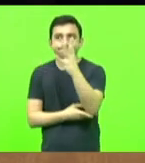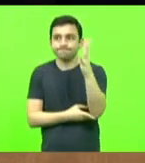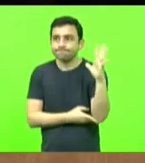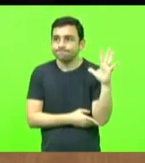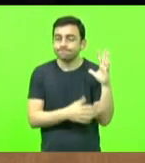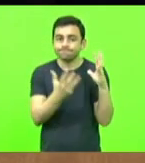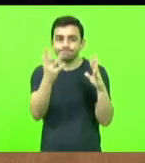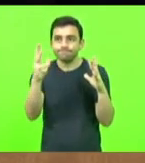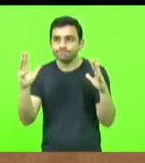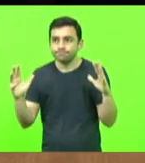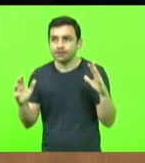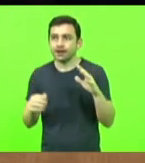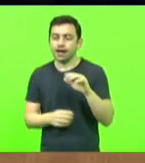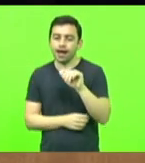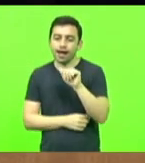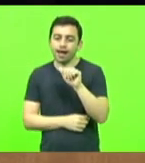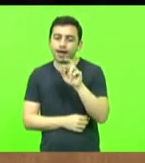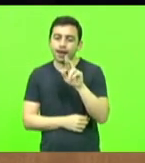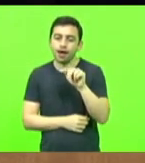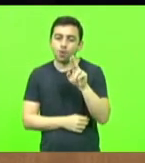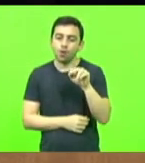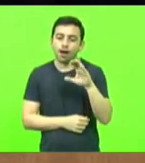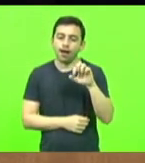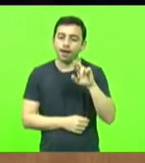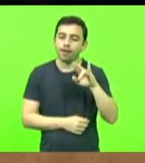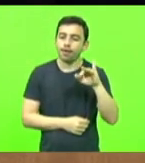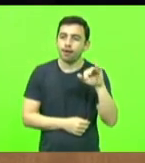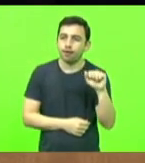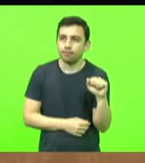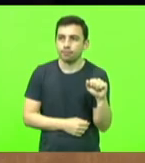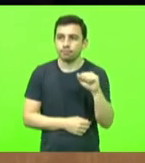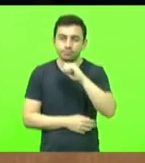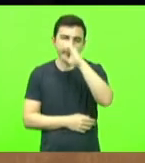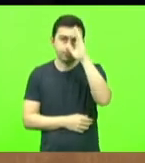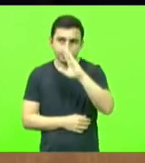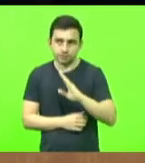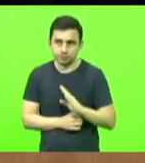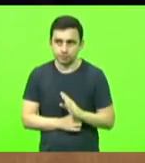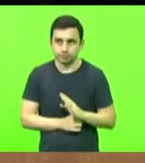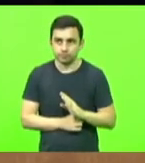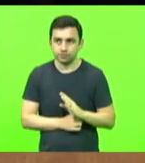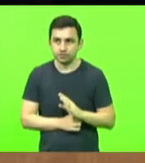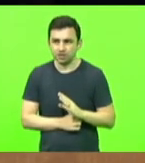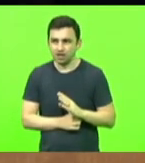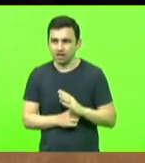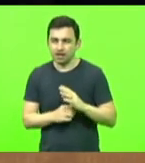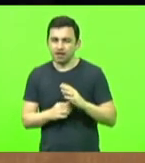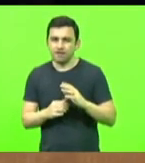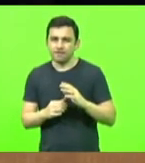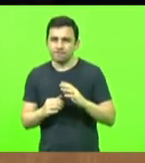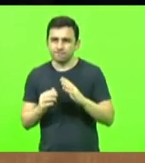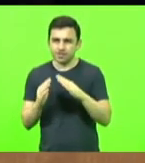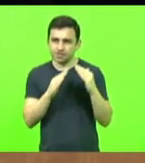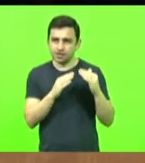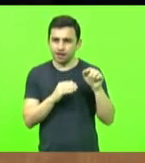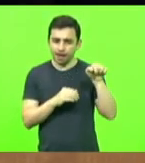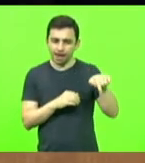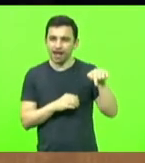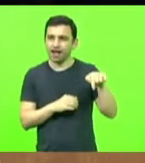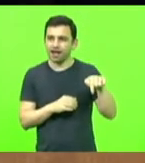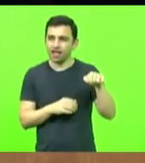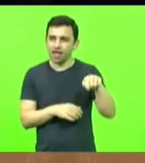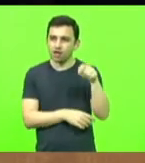de araucária do Brasil. Os vizinhos do Rio Grande do Sul preservam apenas 1